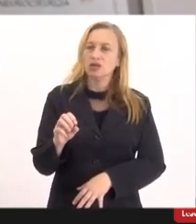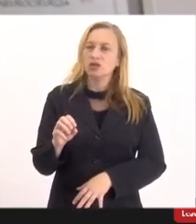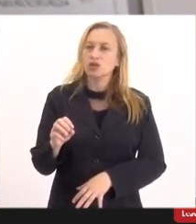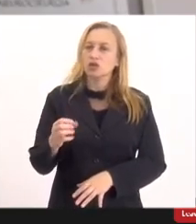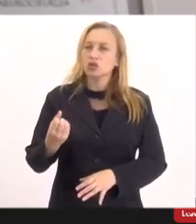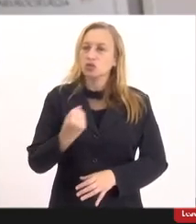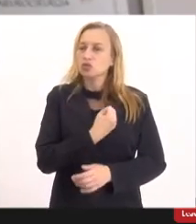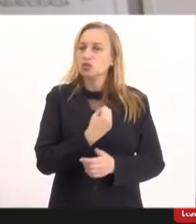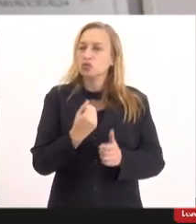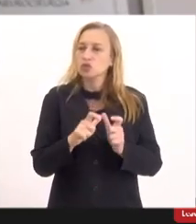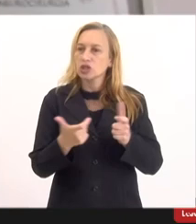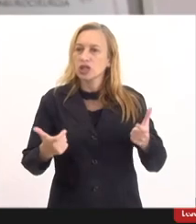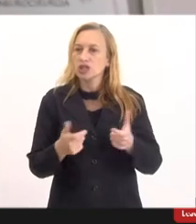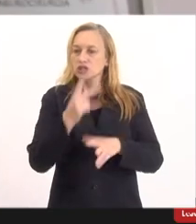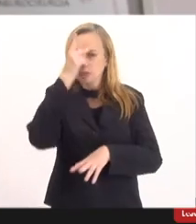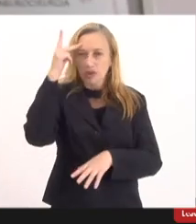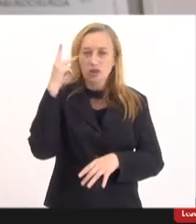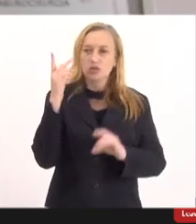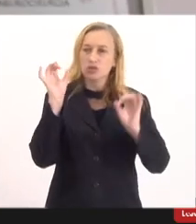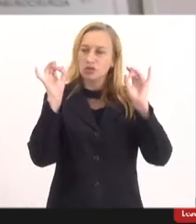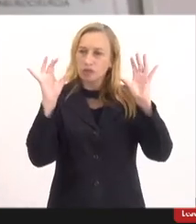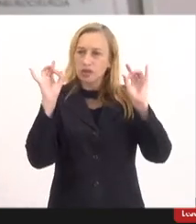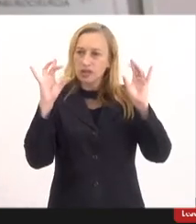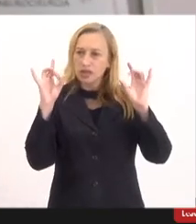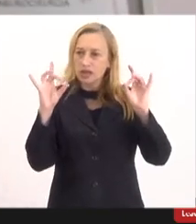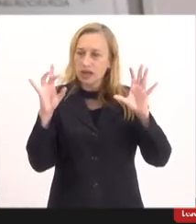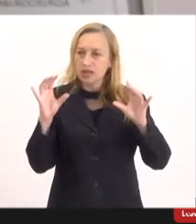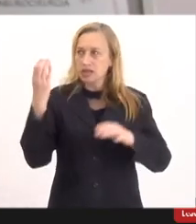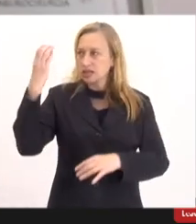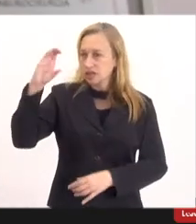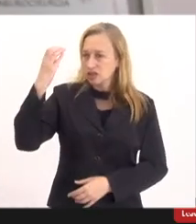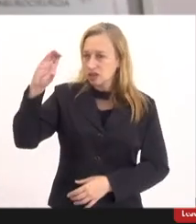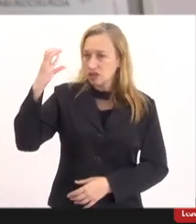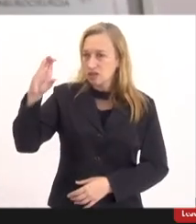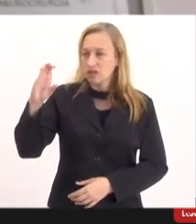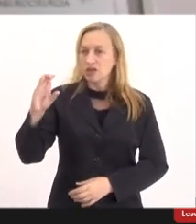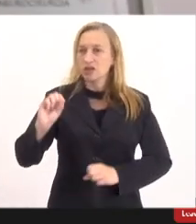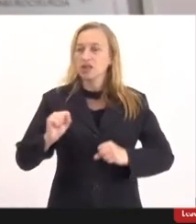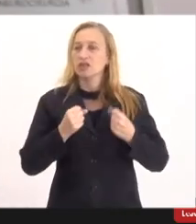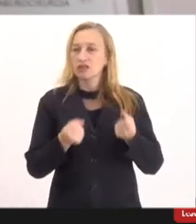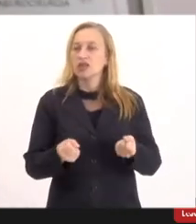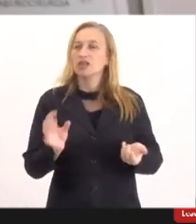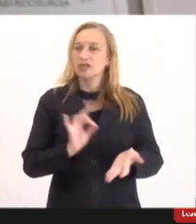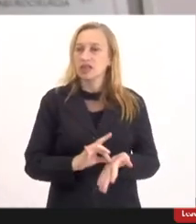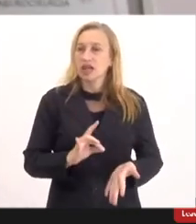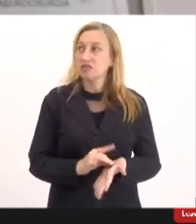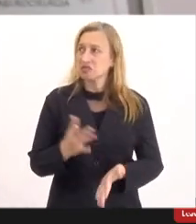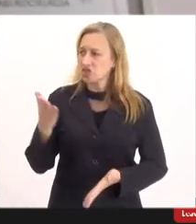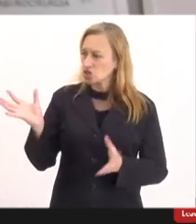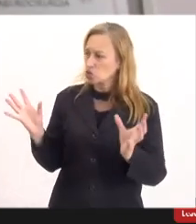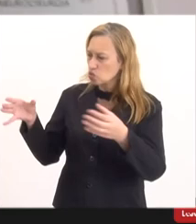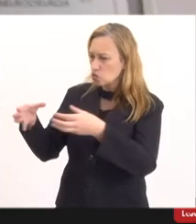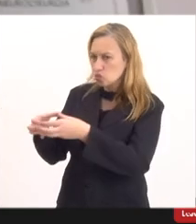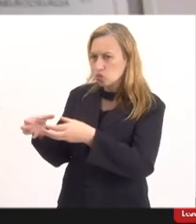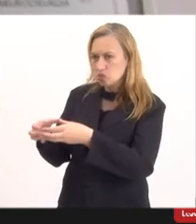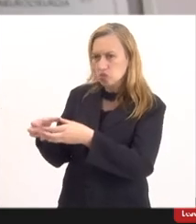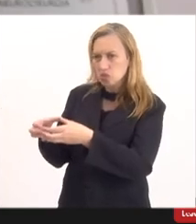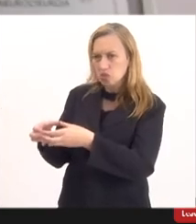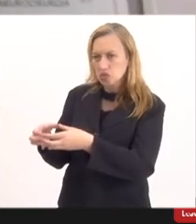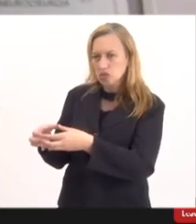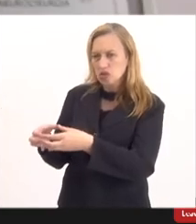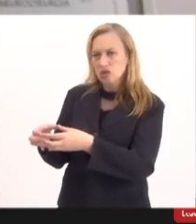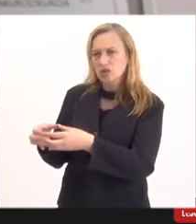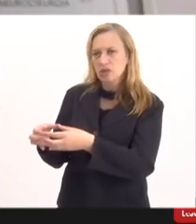cientistas do mundo e médicos de defesa da verdade e esses caras o tempo